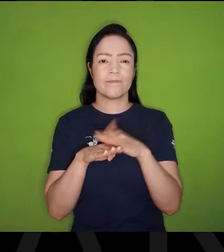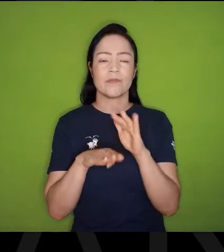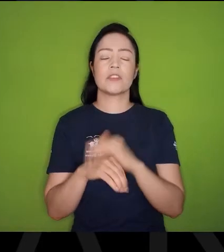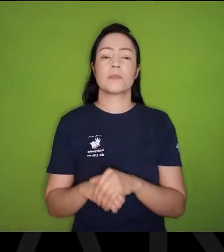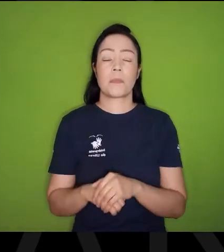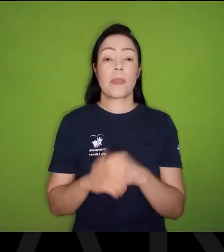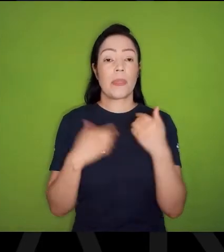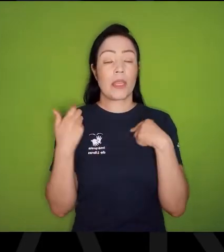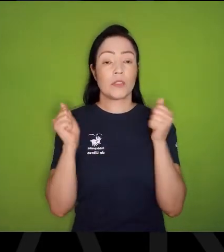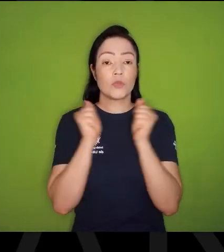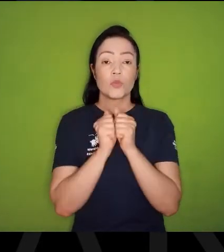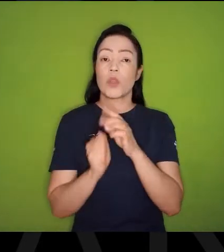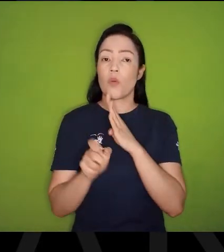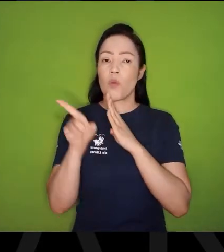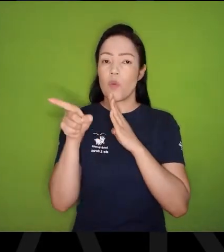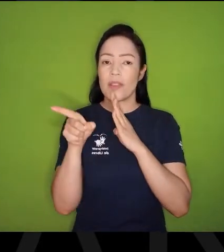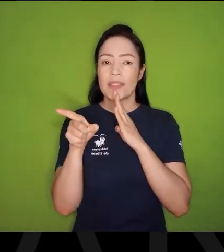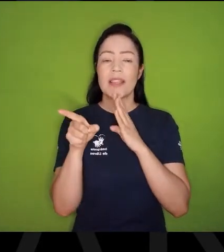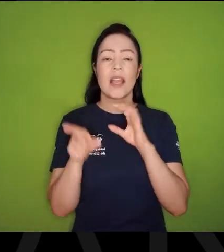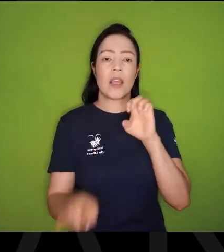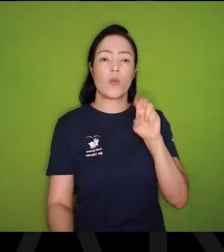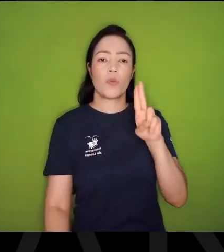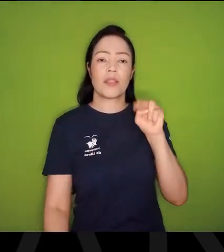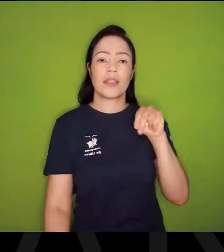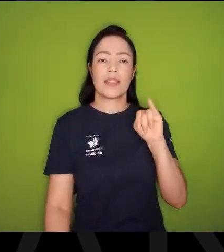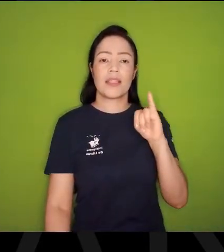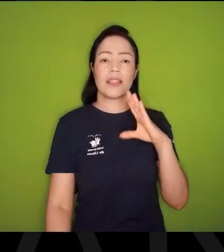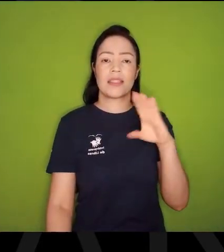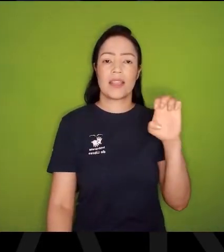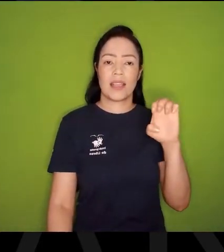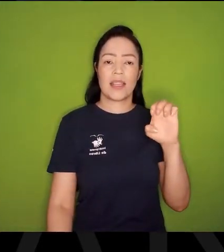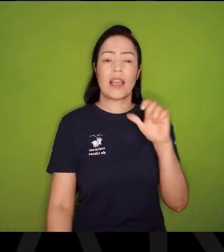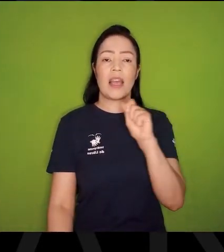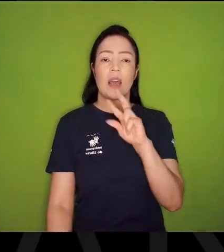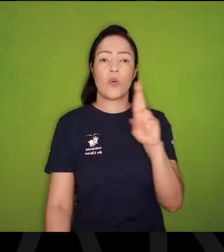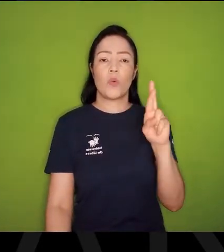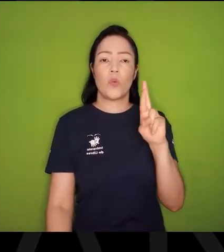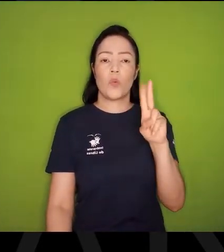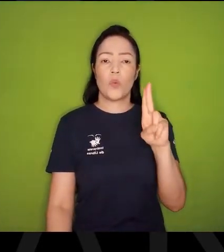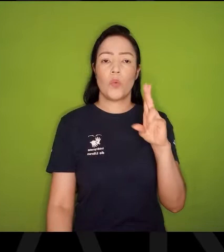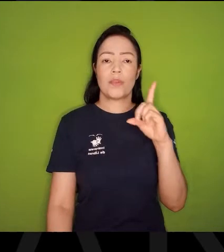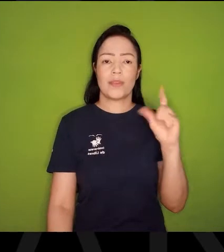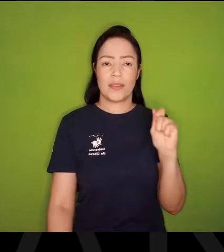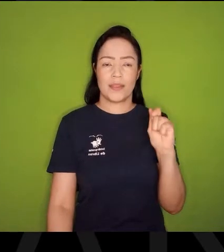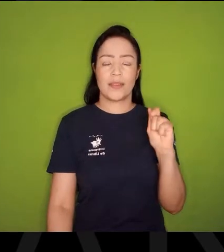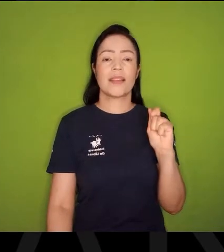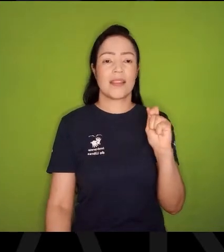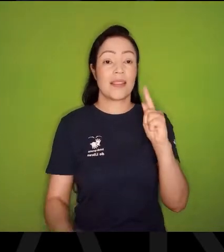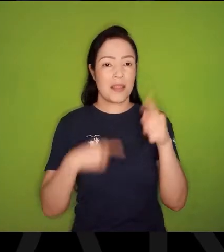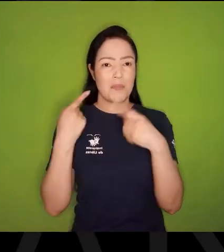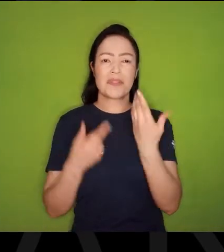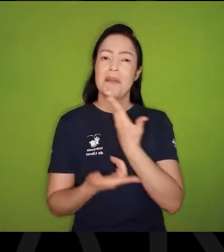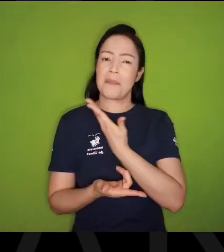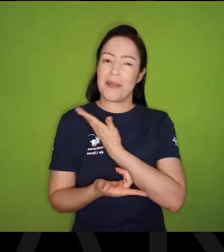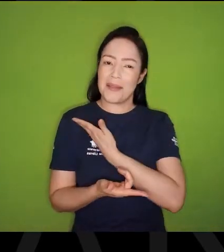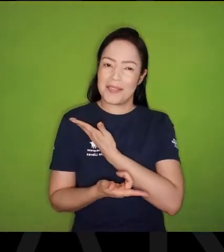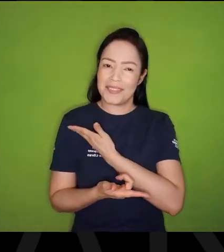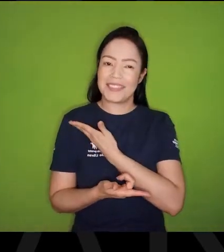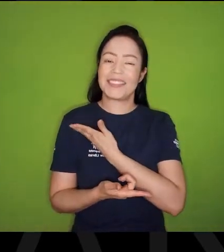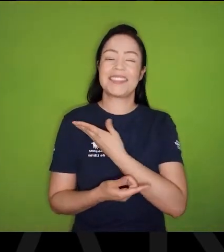Amado, E lá eu também conheci a poeta Eunícia Ruda, Que coordenava oficinas lá, E que depois veio a ser uma grande amiga,